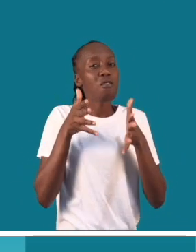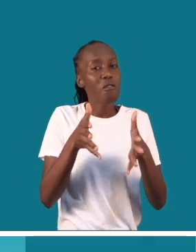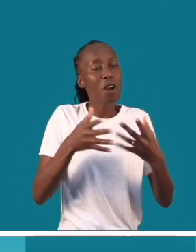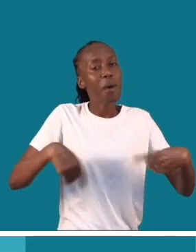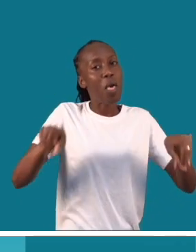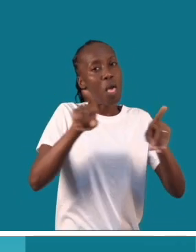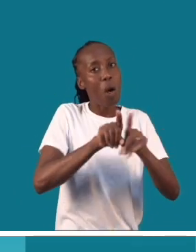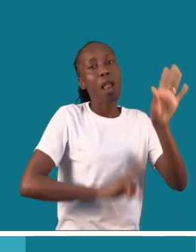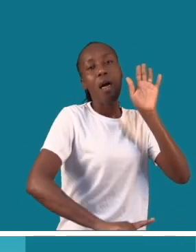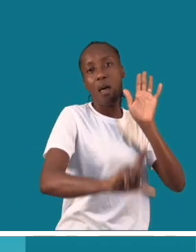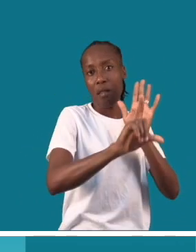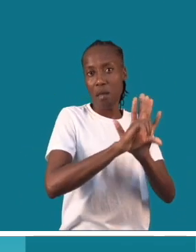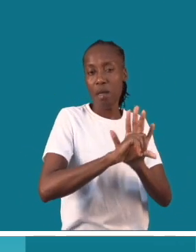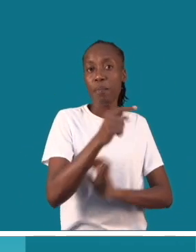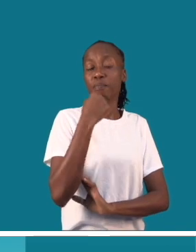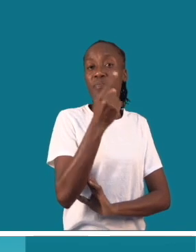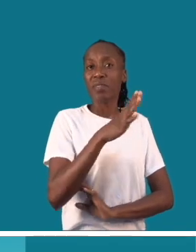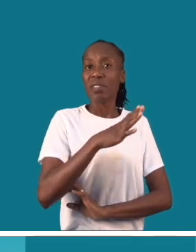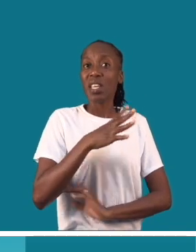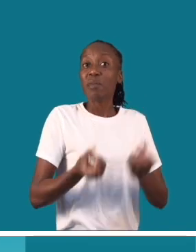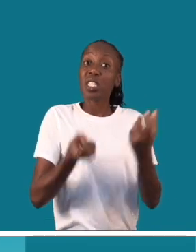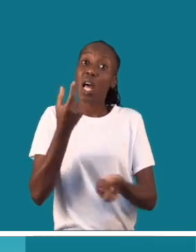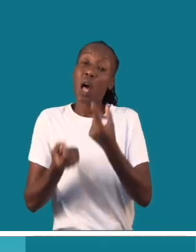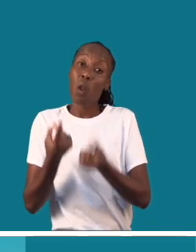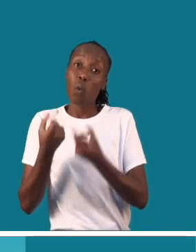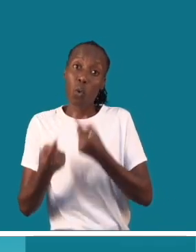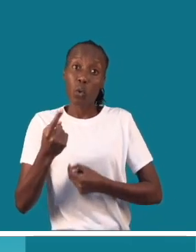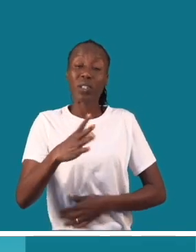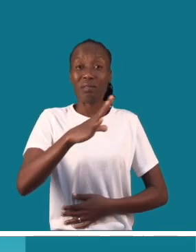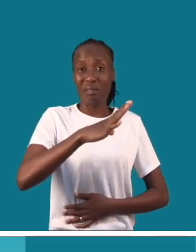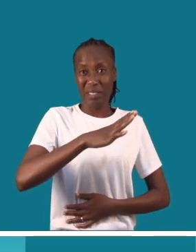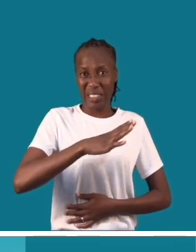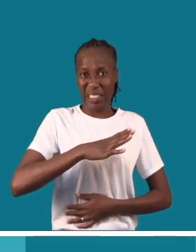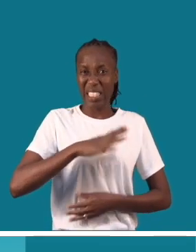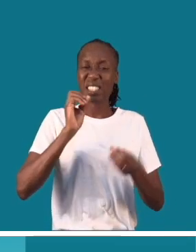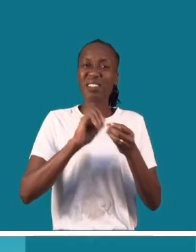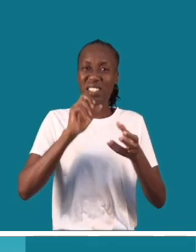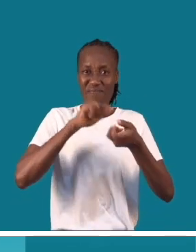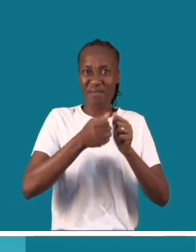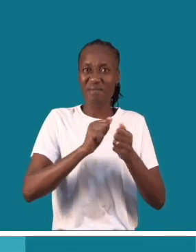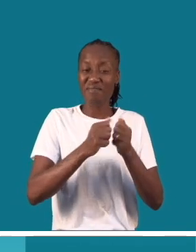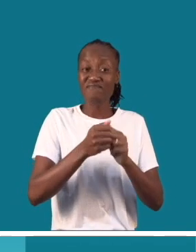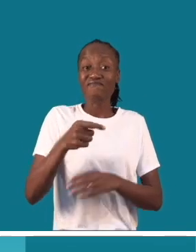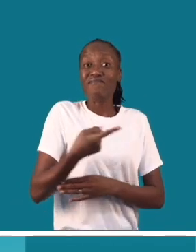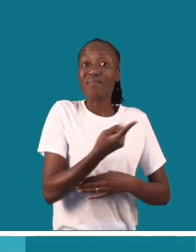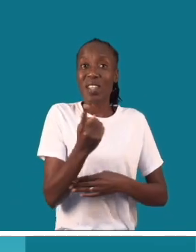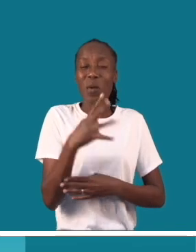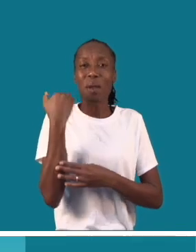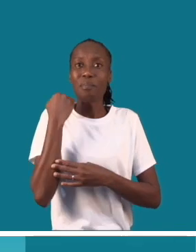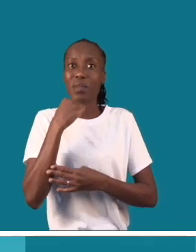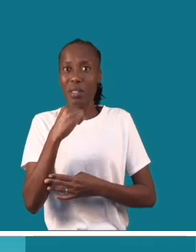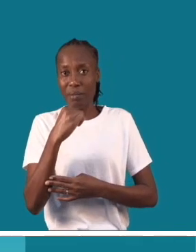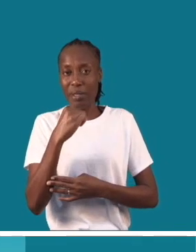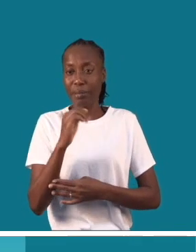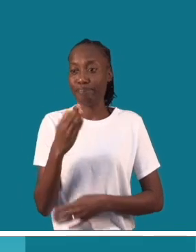ser tratadas nos limites da lei, embora sublinhe aqui alguns casos, elas são conagidas a